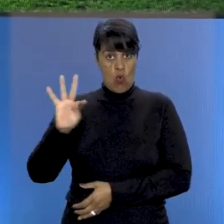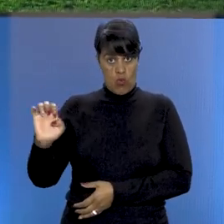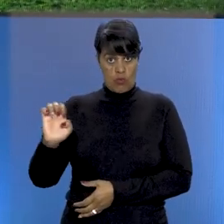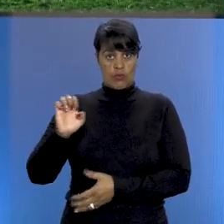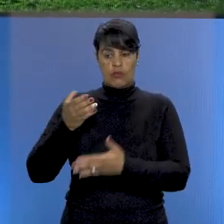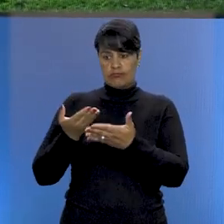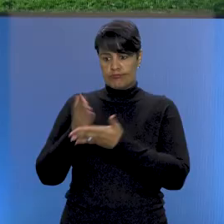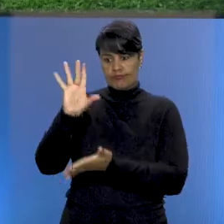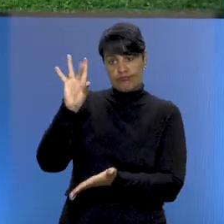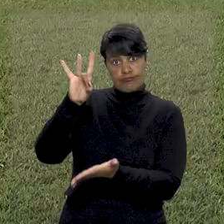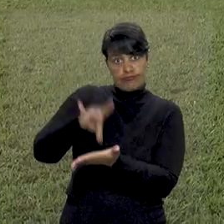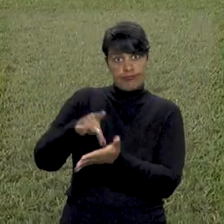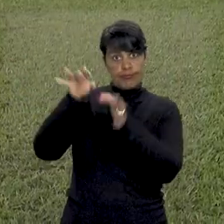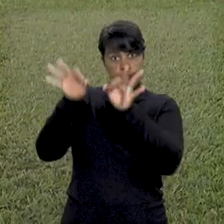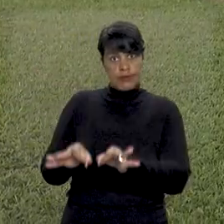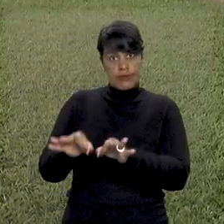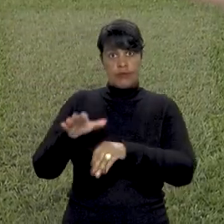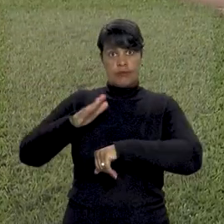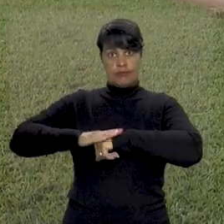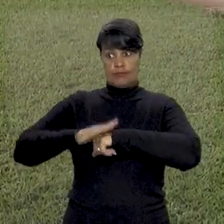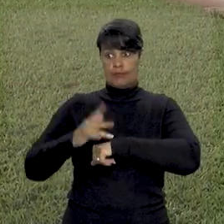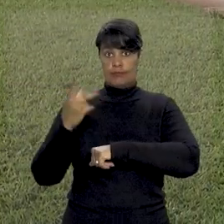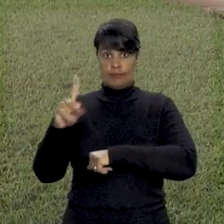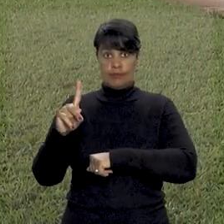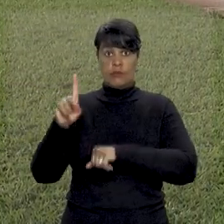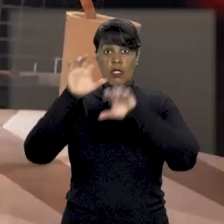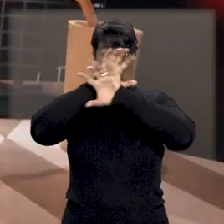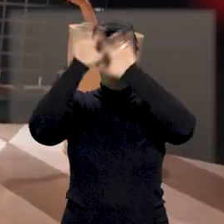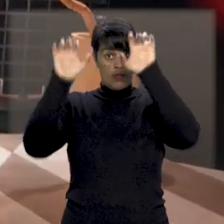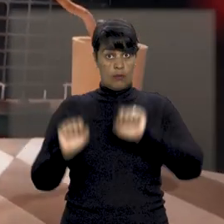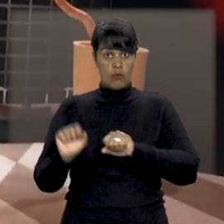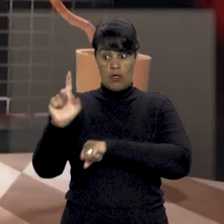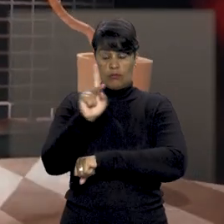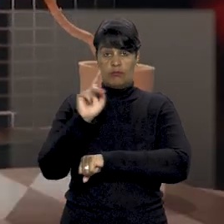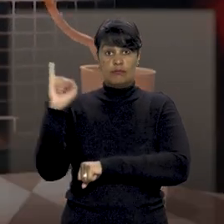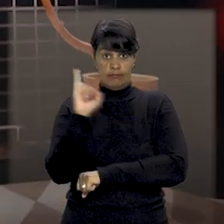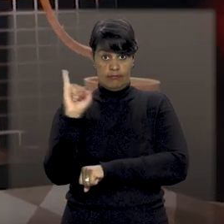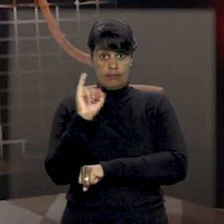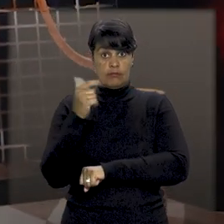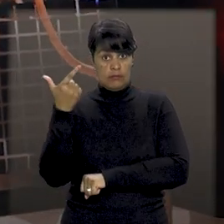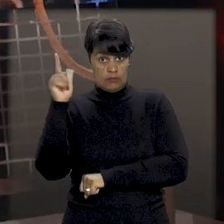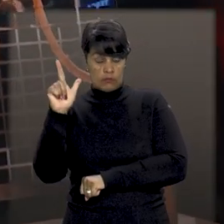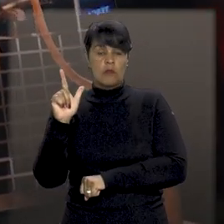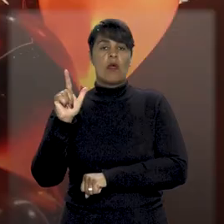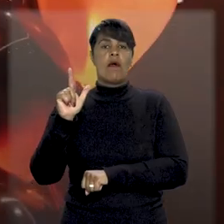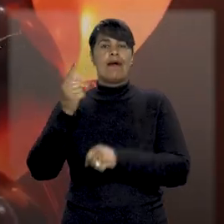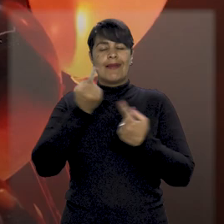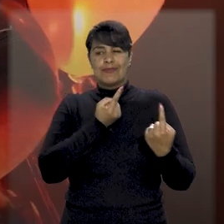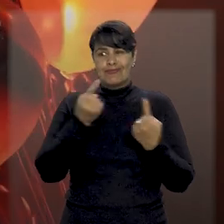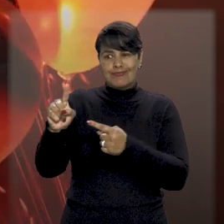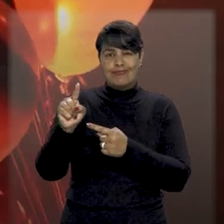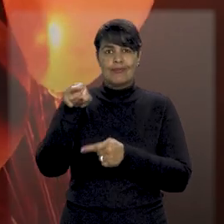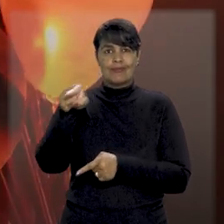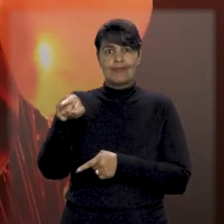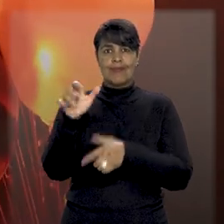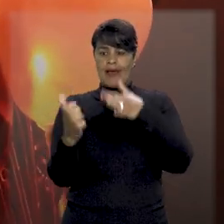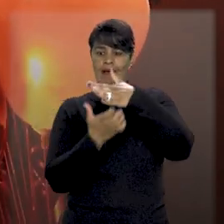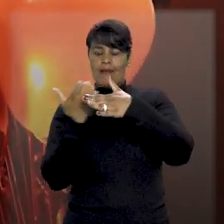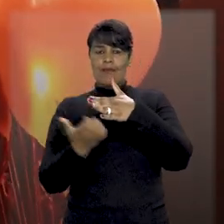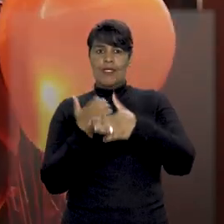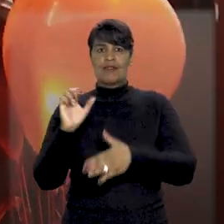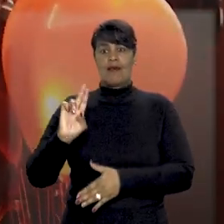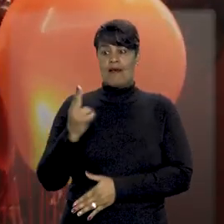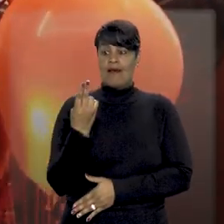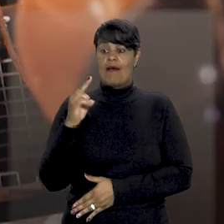a sentença do Tribunal Arbitral Internacional, que condenou a empresa HRC Fortaleza Entretenimento, responsável